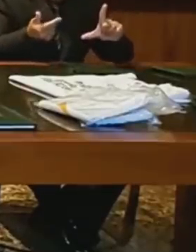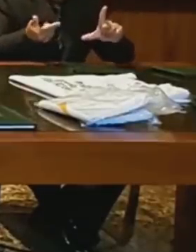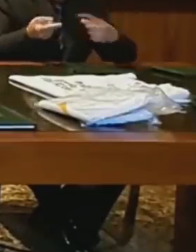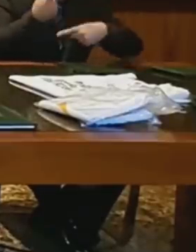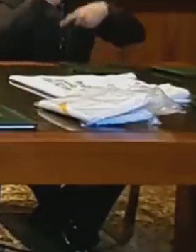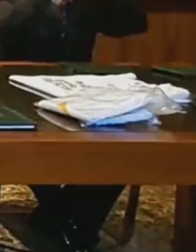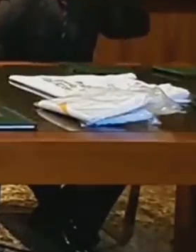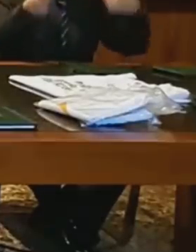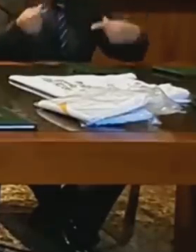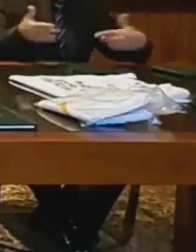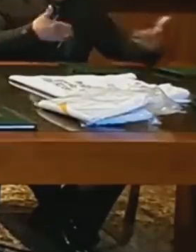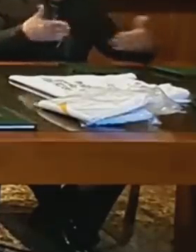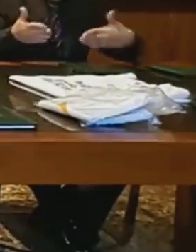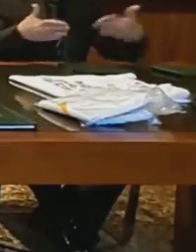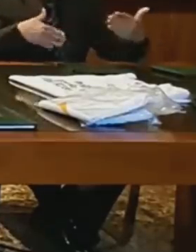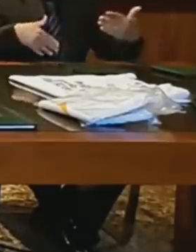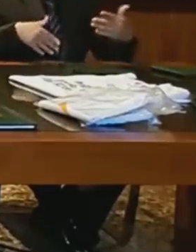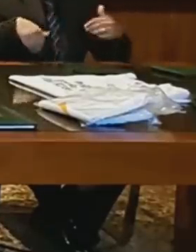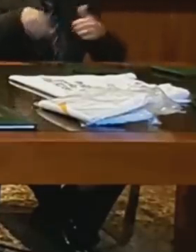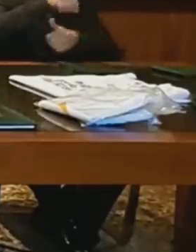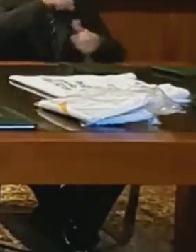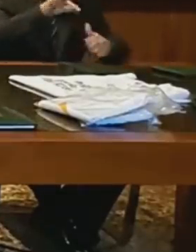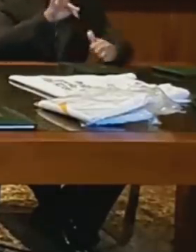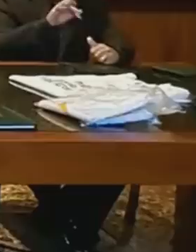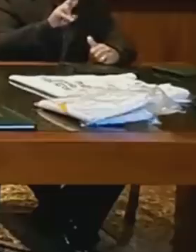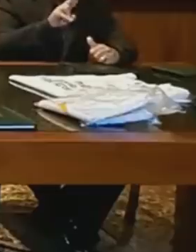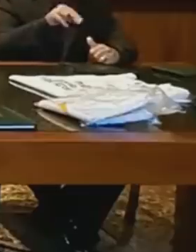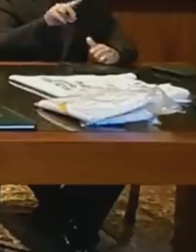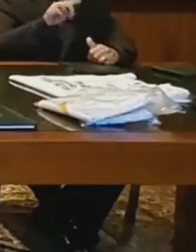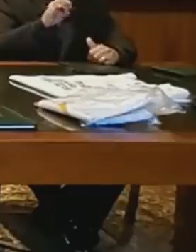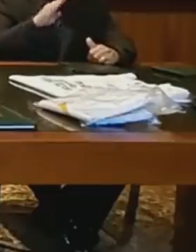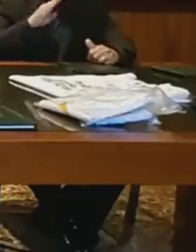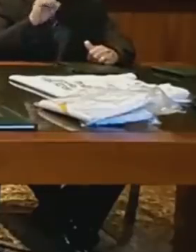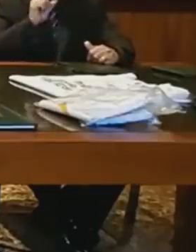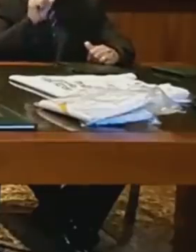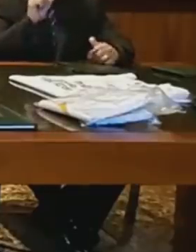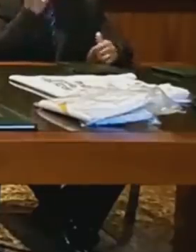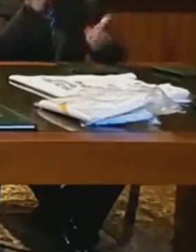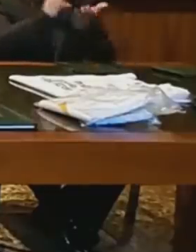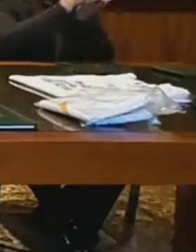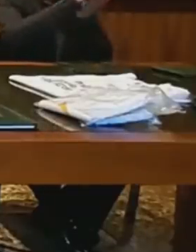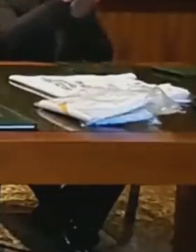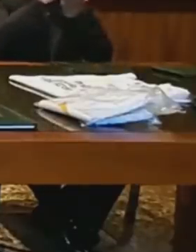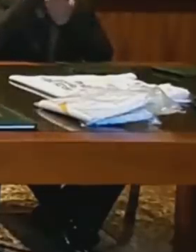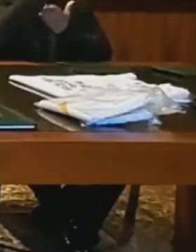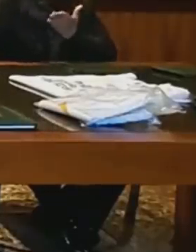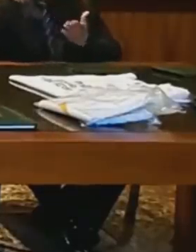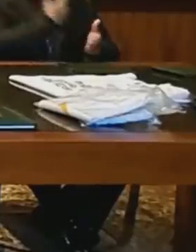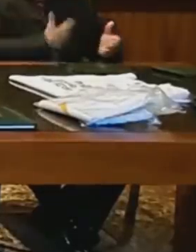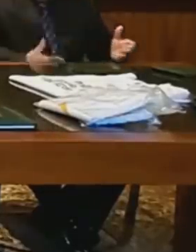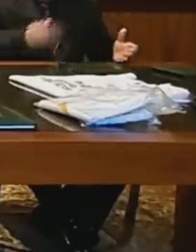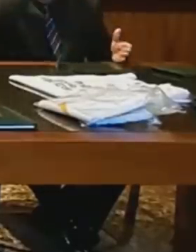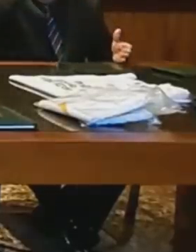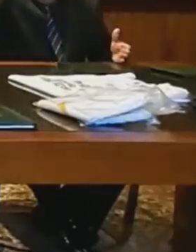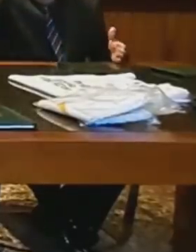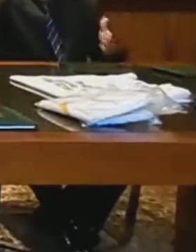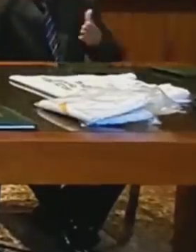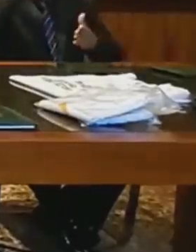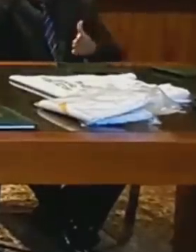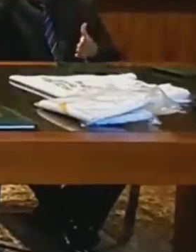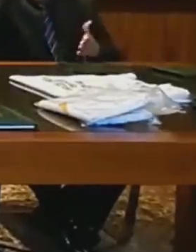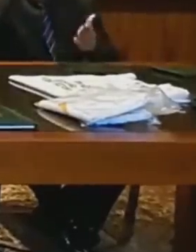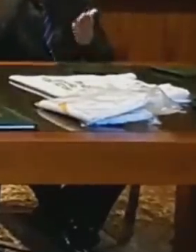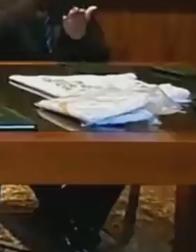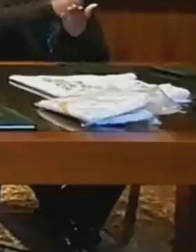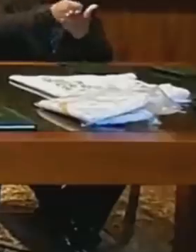arrecadação, o Fundeb, que é o fundo que a gente manda para os estados e municípios bancarem a educação fundamental,